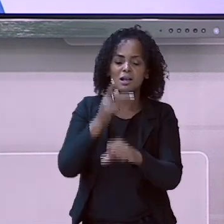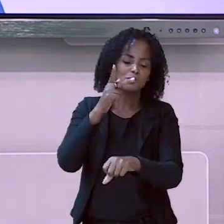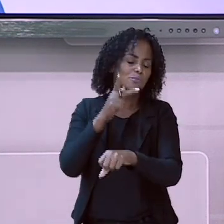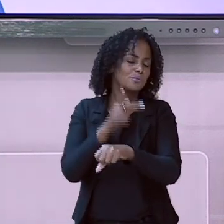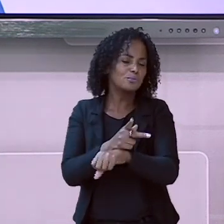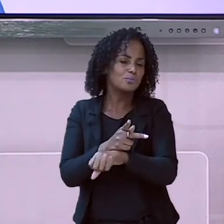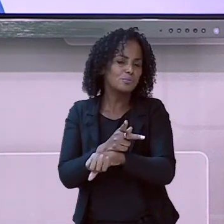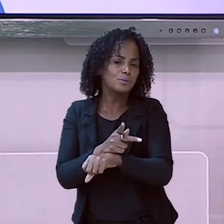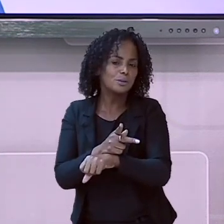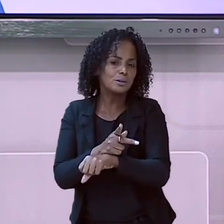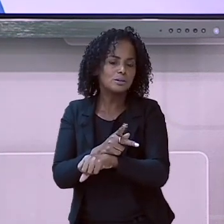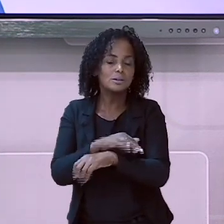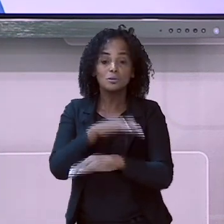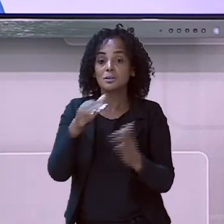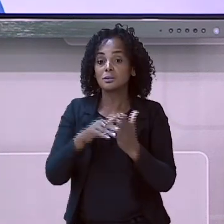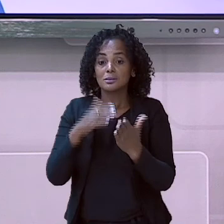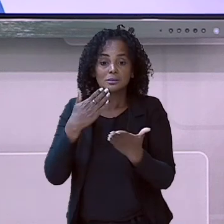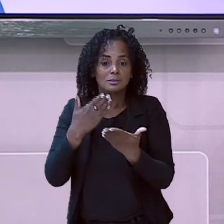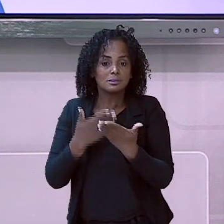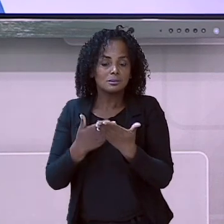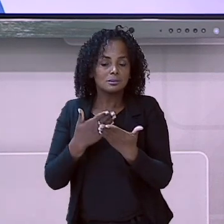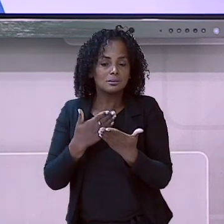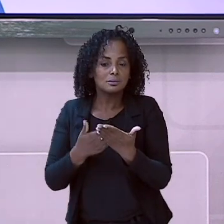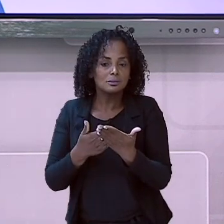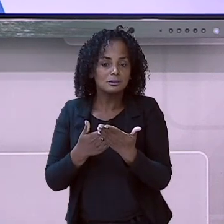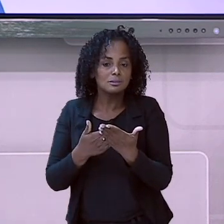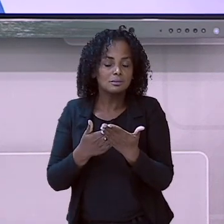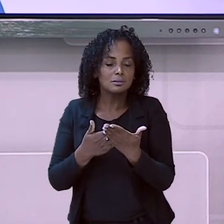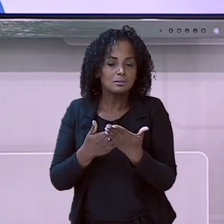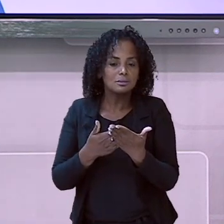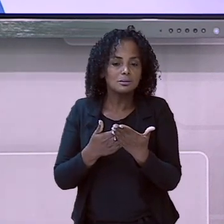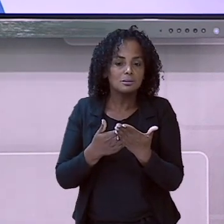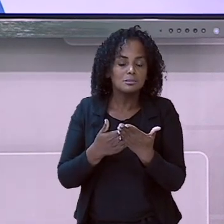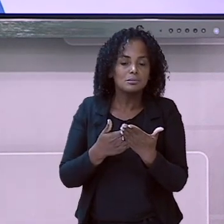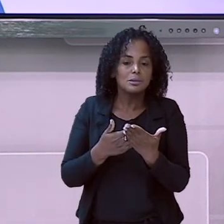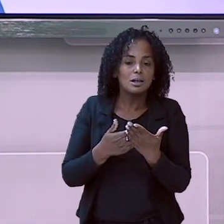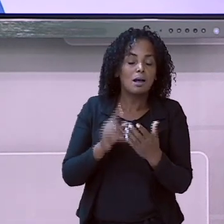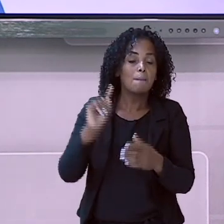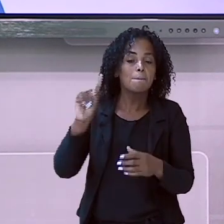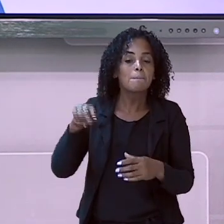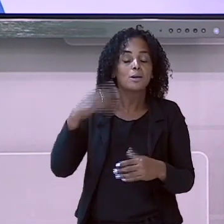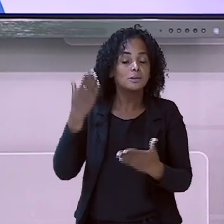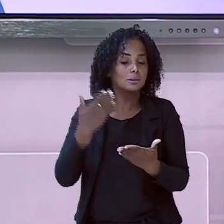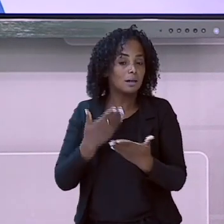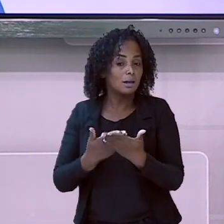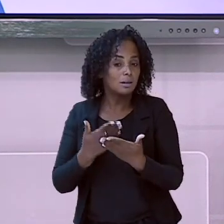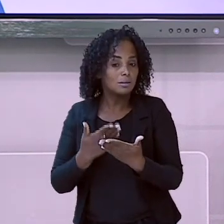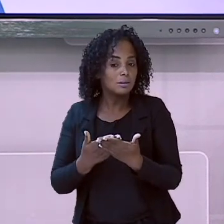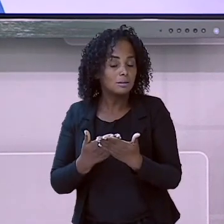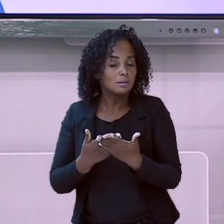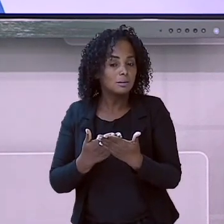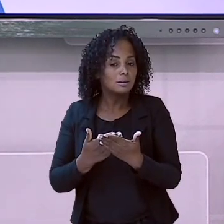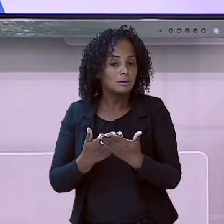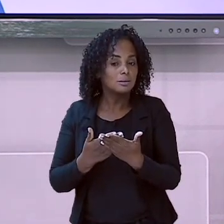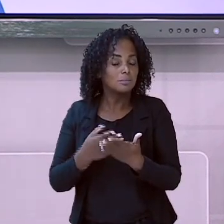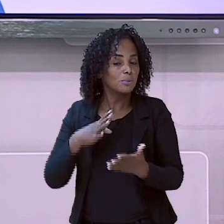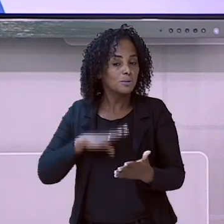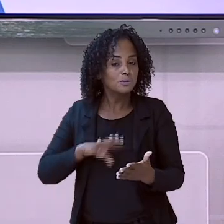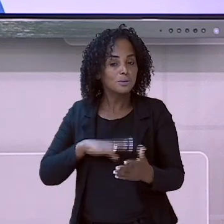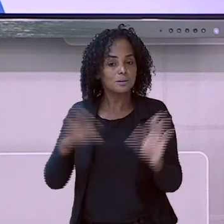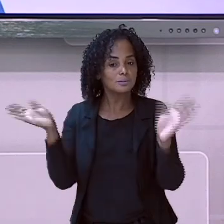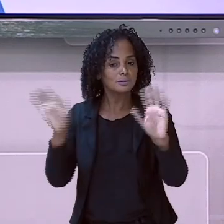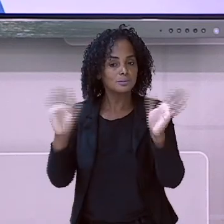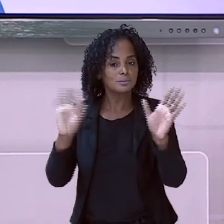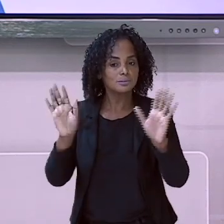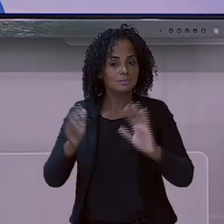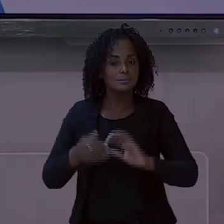de todas as nossas aulas. E eu quero contar com você na nossa próxima aula de língua portuguesa. Combinado? Até mais!